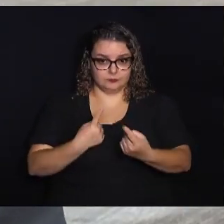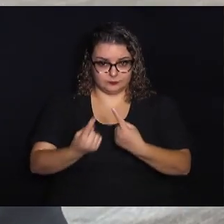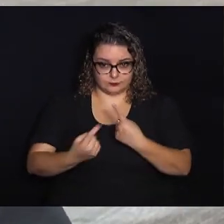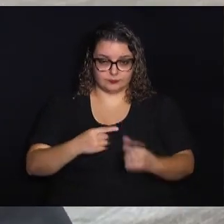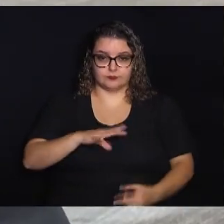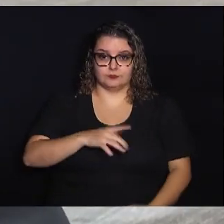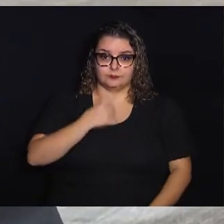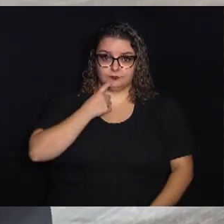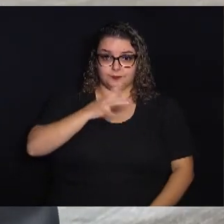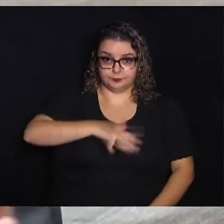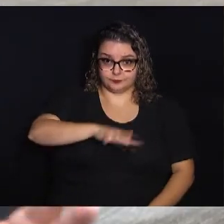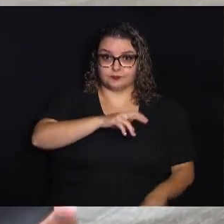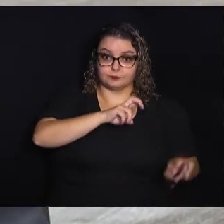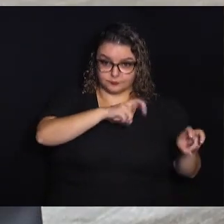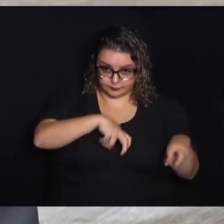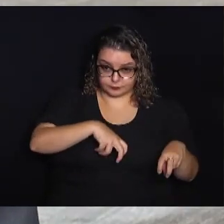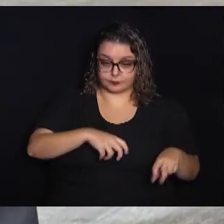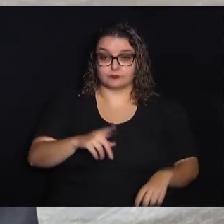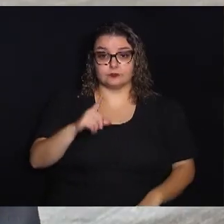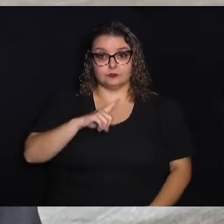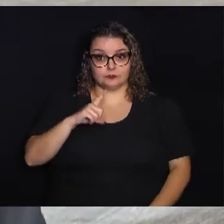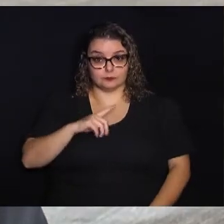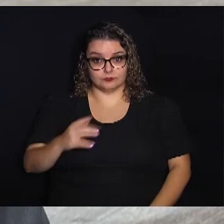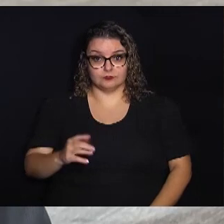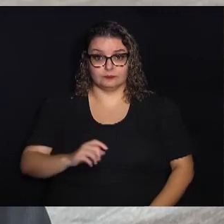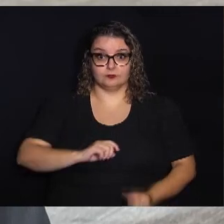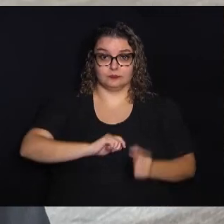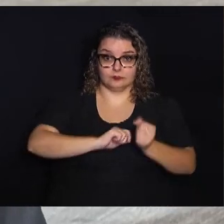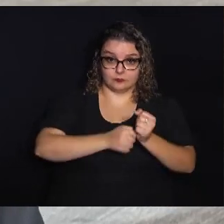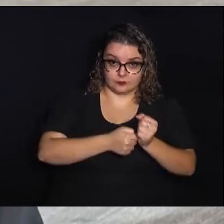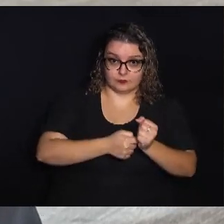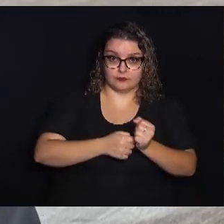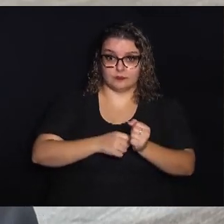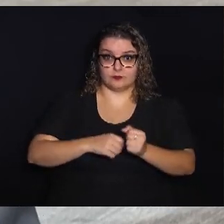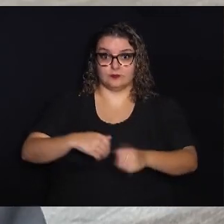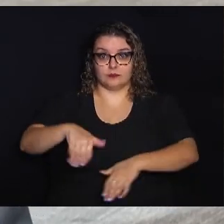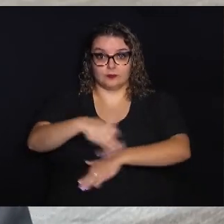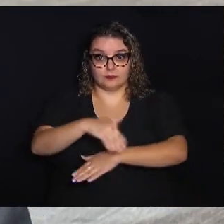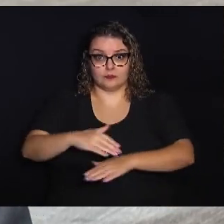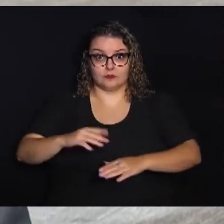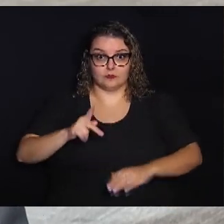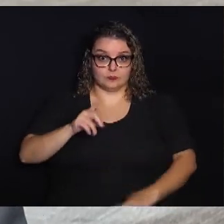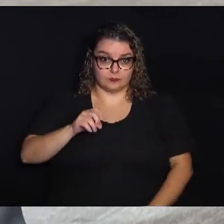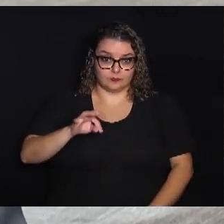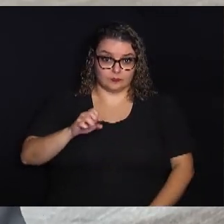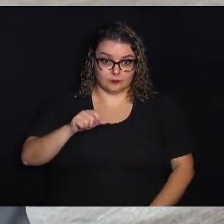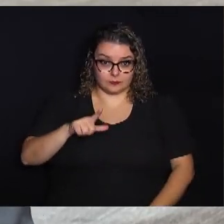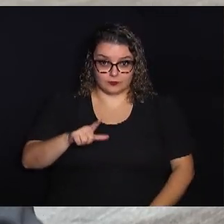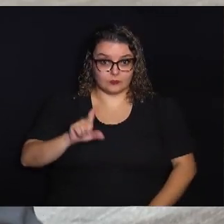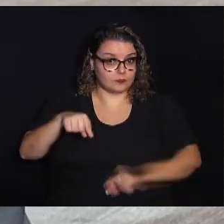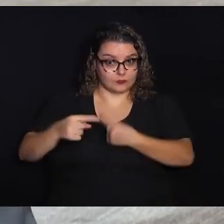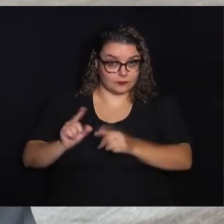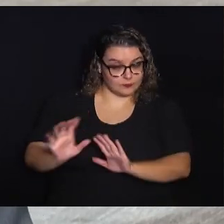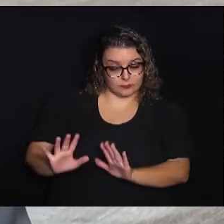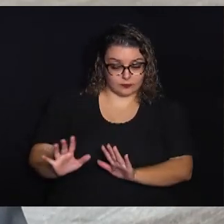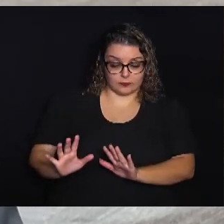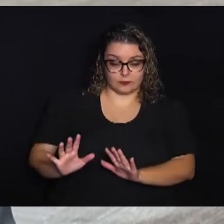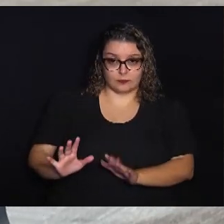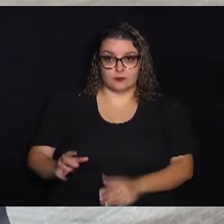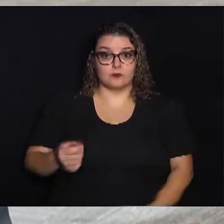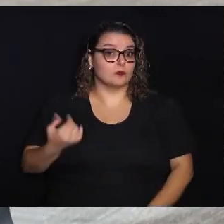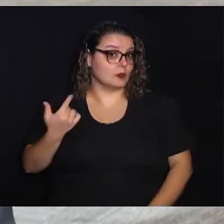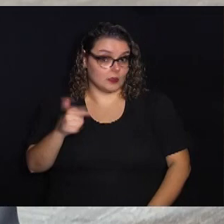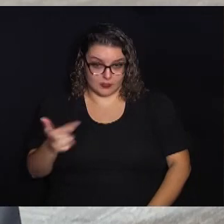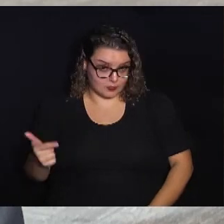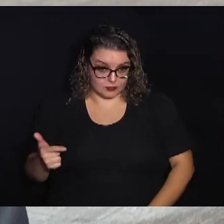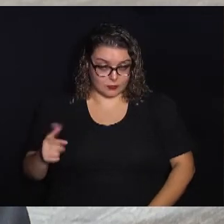município de Campinas, na zona rural, que possuem o código de endereçamento postal Outras não, e